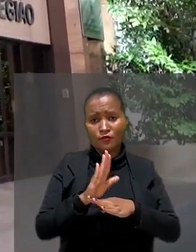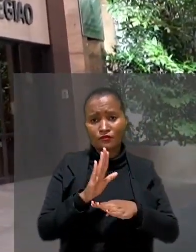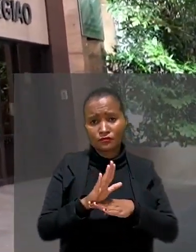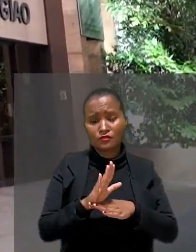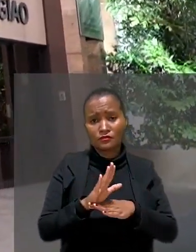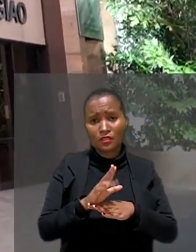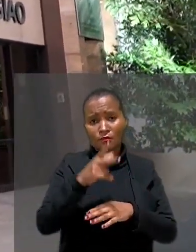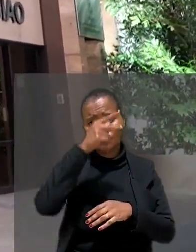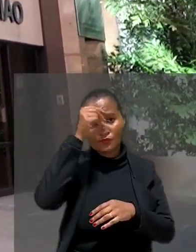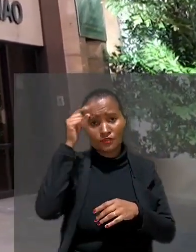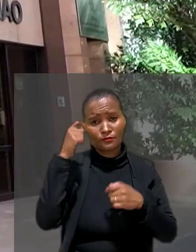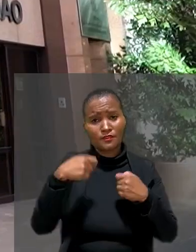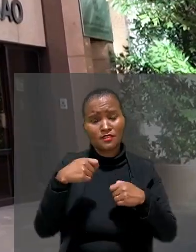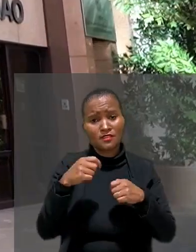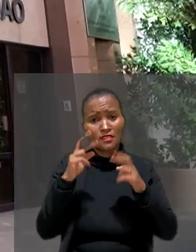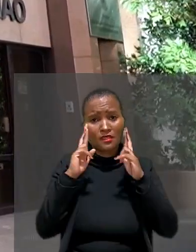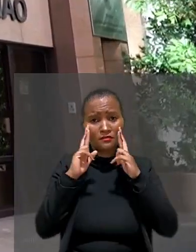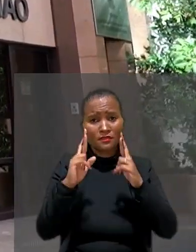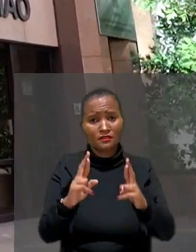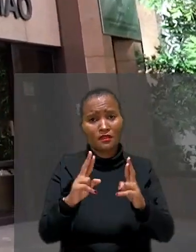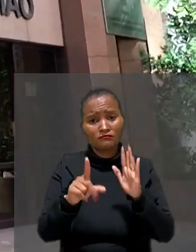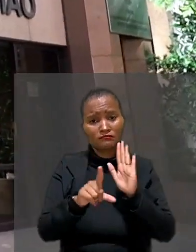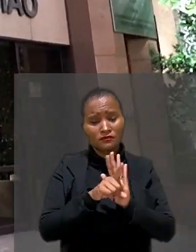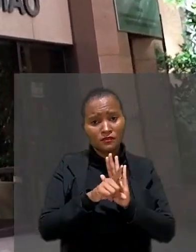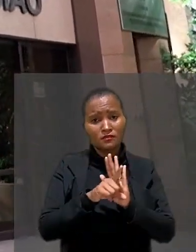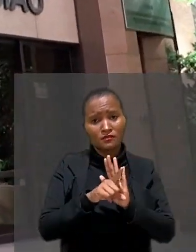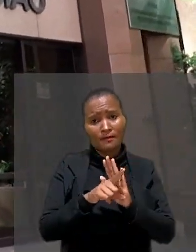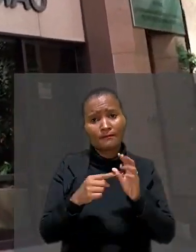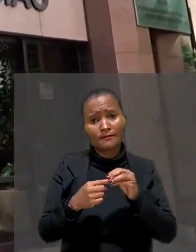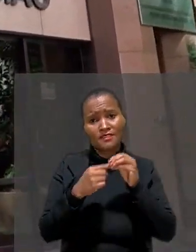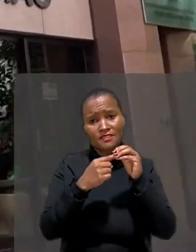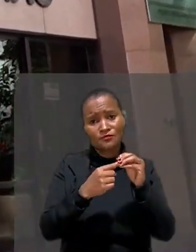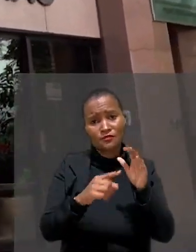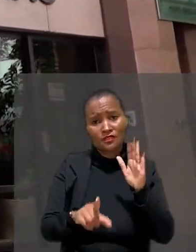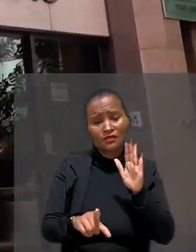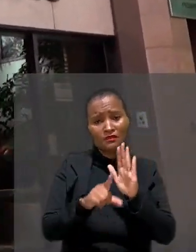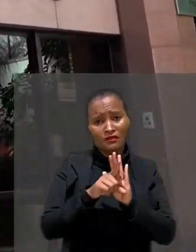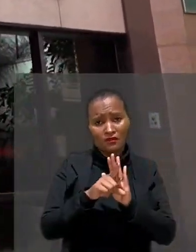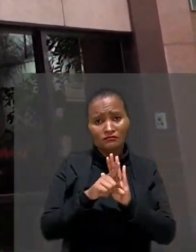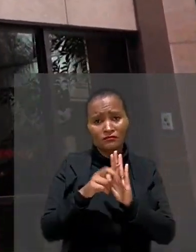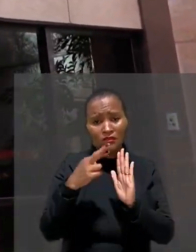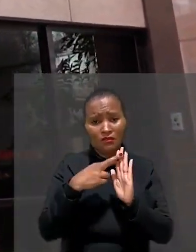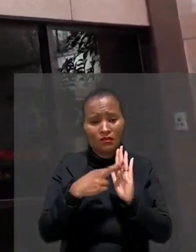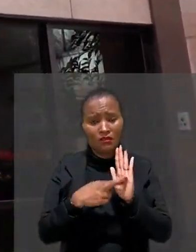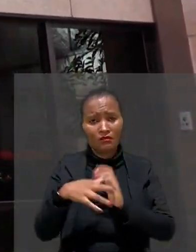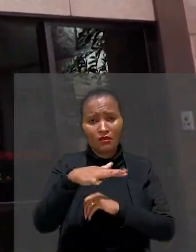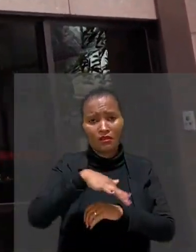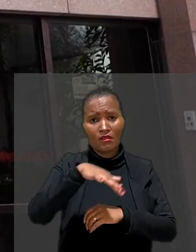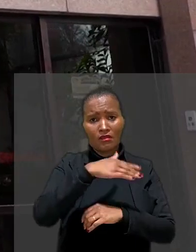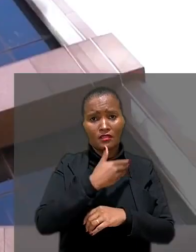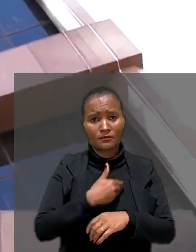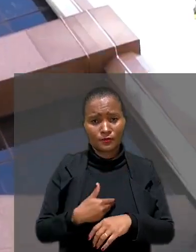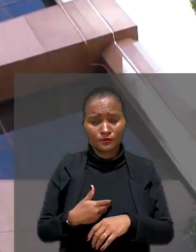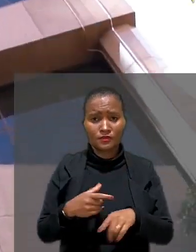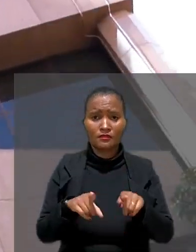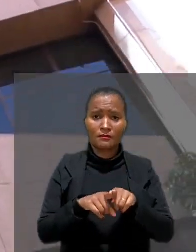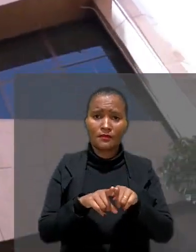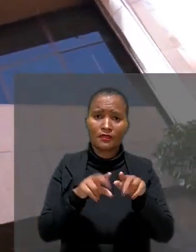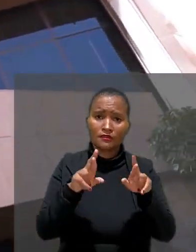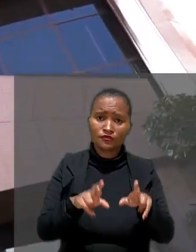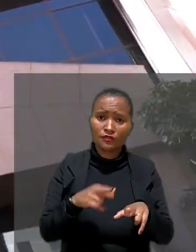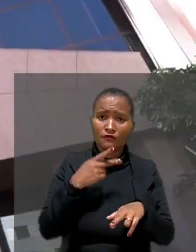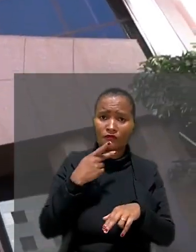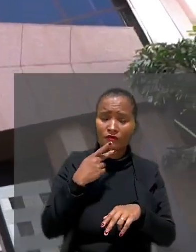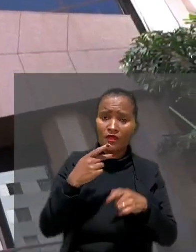auxílio, o município deve respeitar a legislação e se pautar pelo princípio da legalidade, que rege os entes públicos. Ainda de